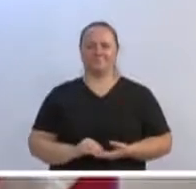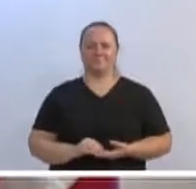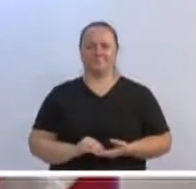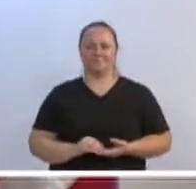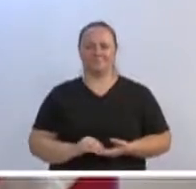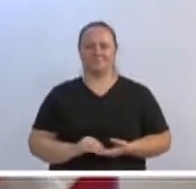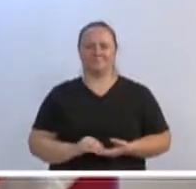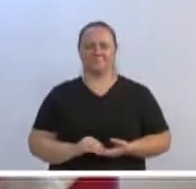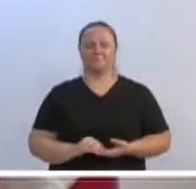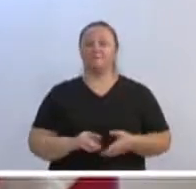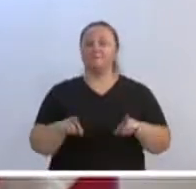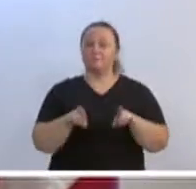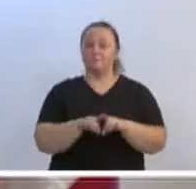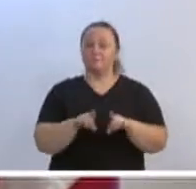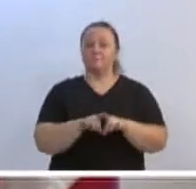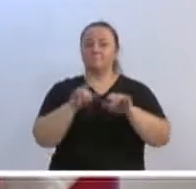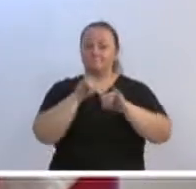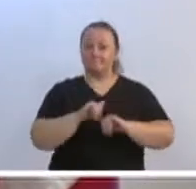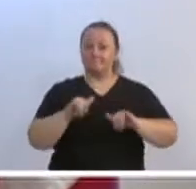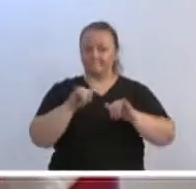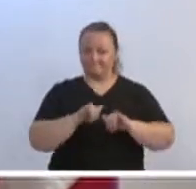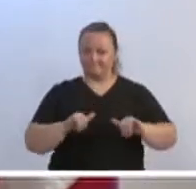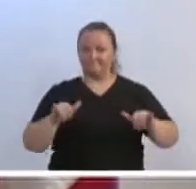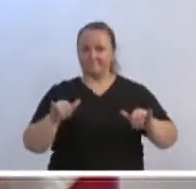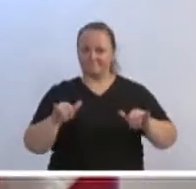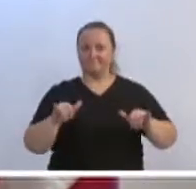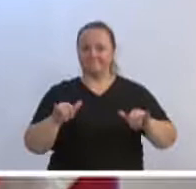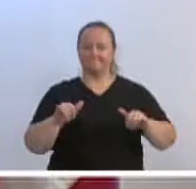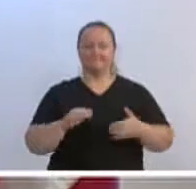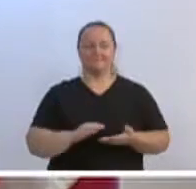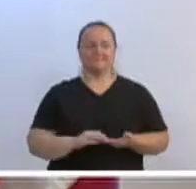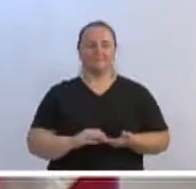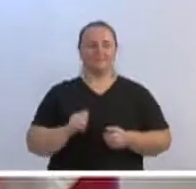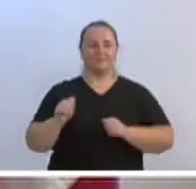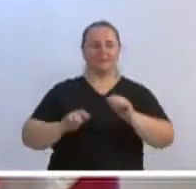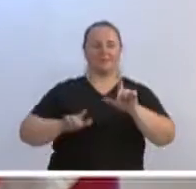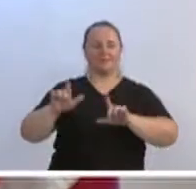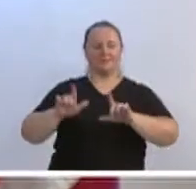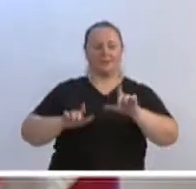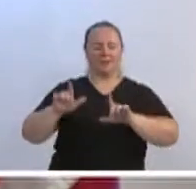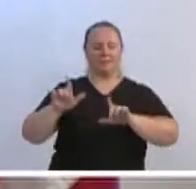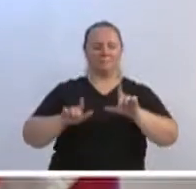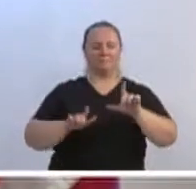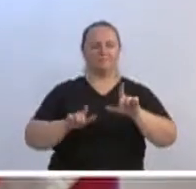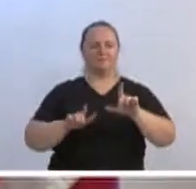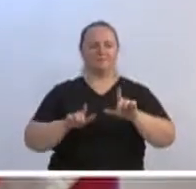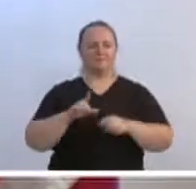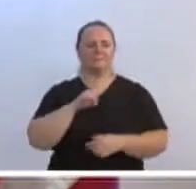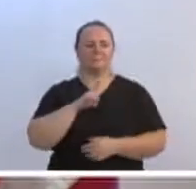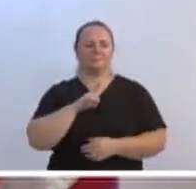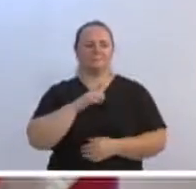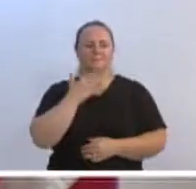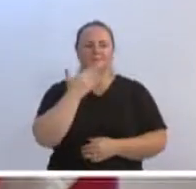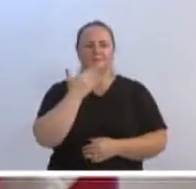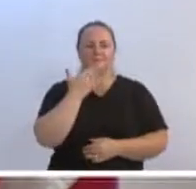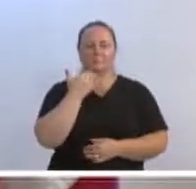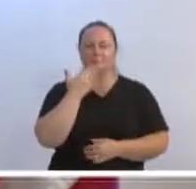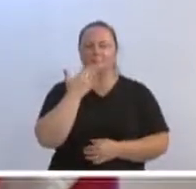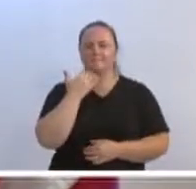Ainda quero divulgar, com apoio aqui da TVL, o Almoço do Bem, que é uma